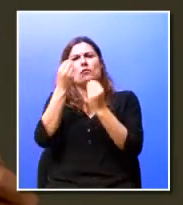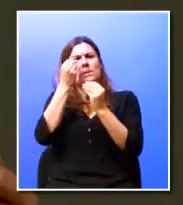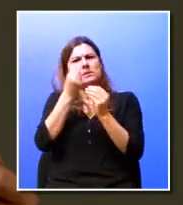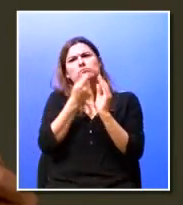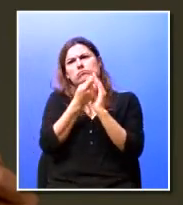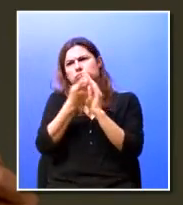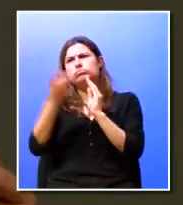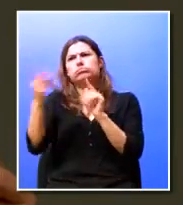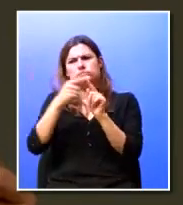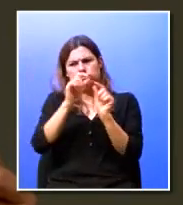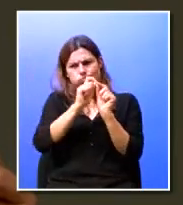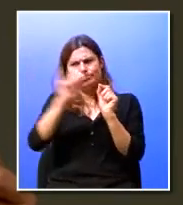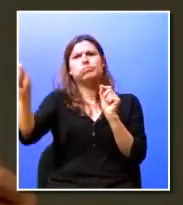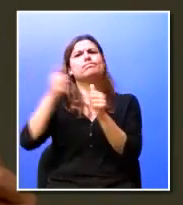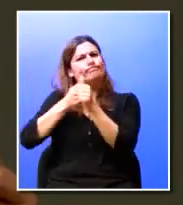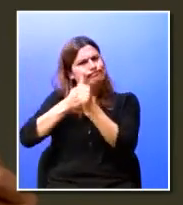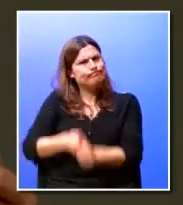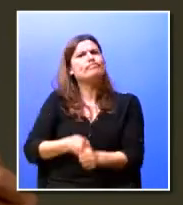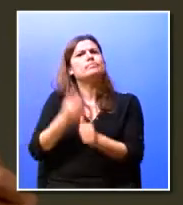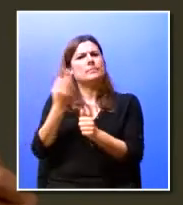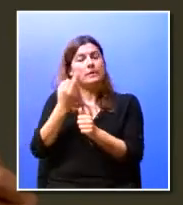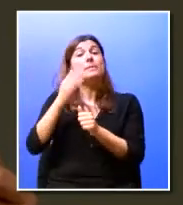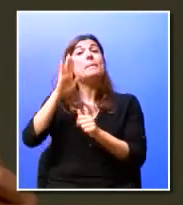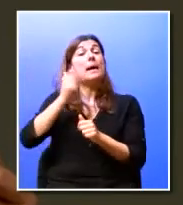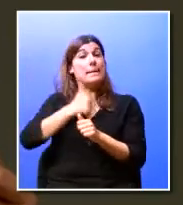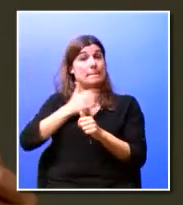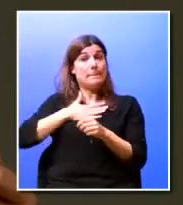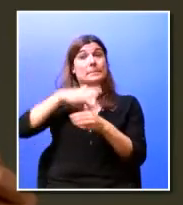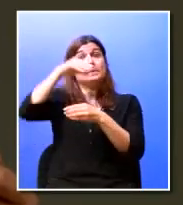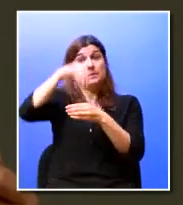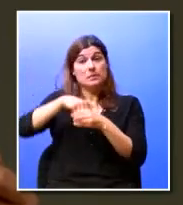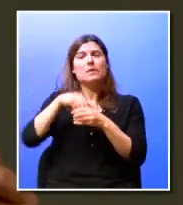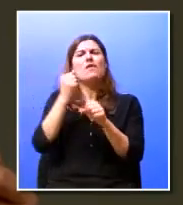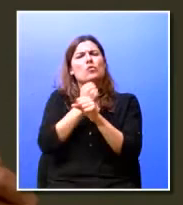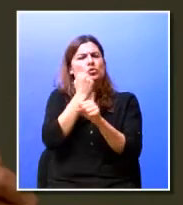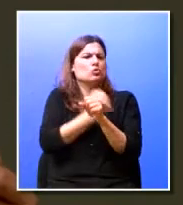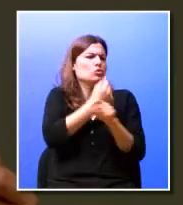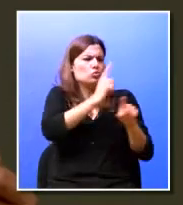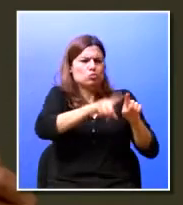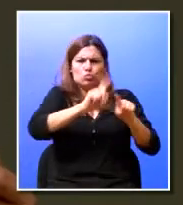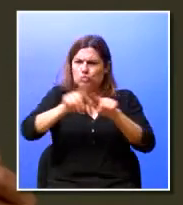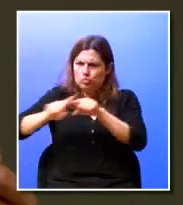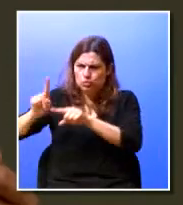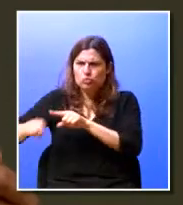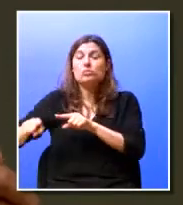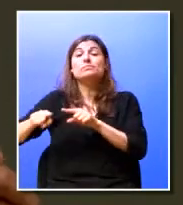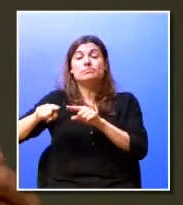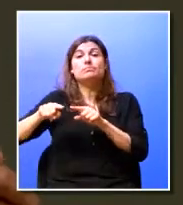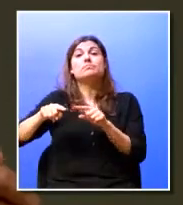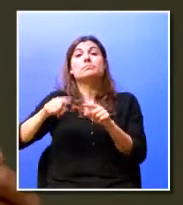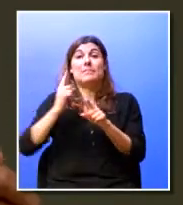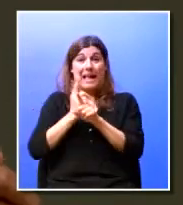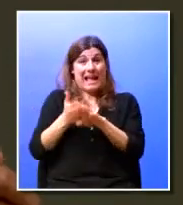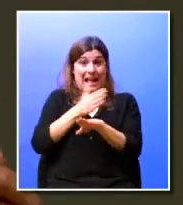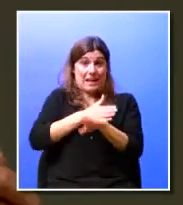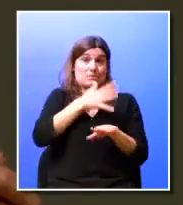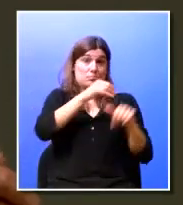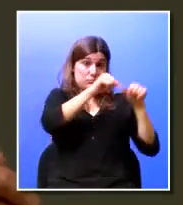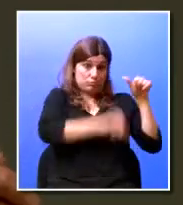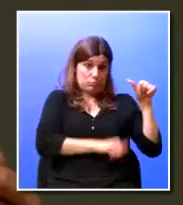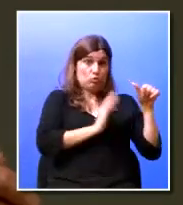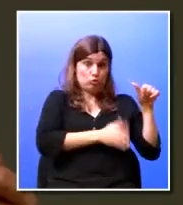que é cumprida e que na empresa, muitas funções, várias destas que eu acabei de referir,